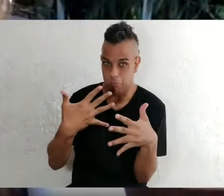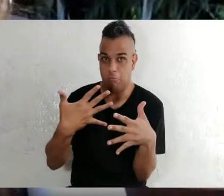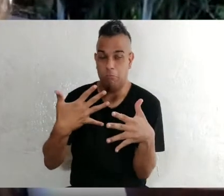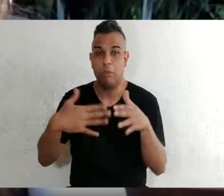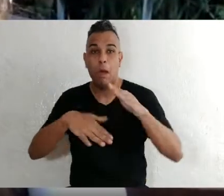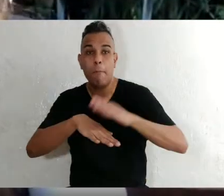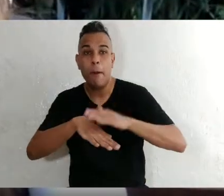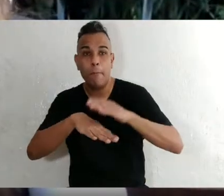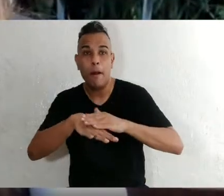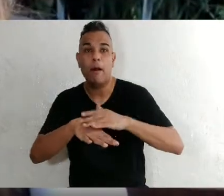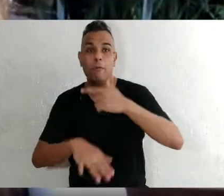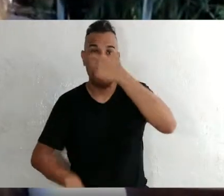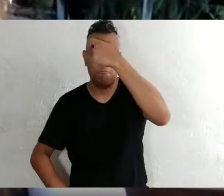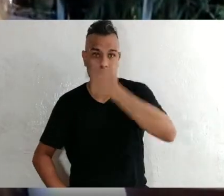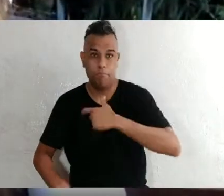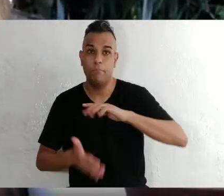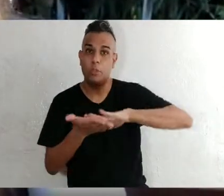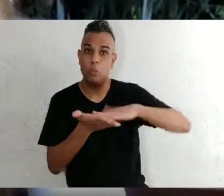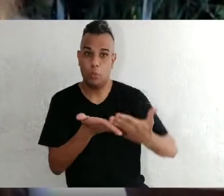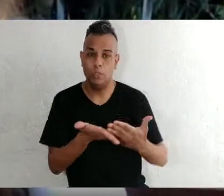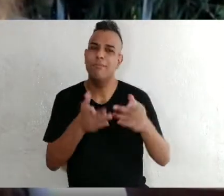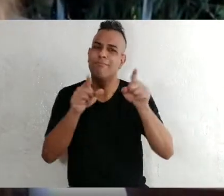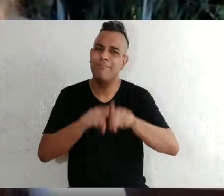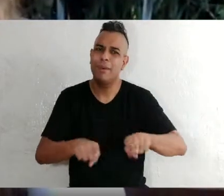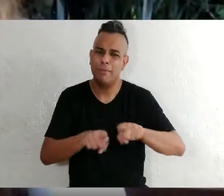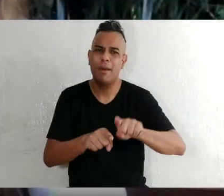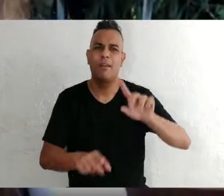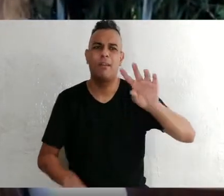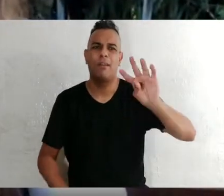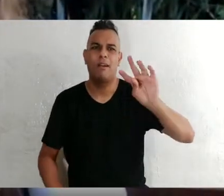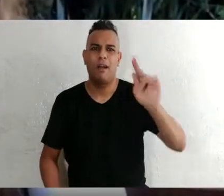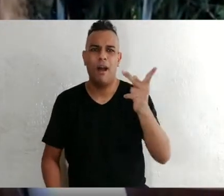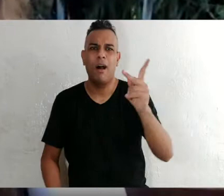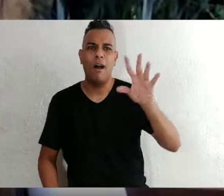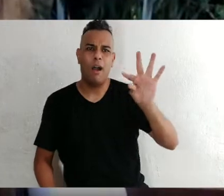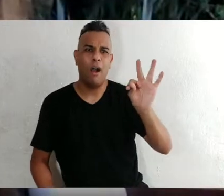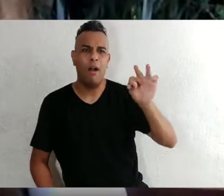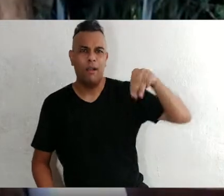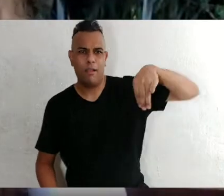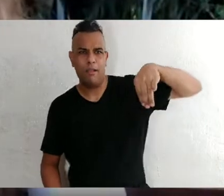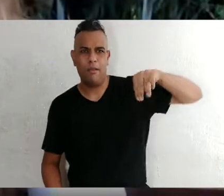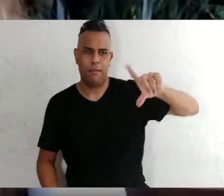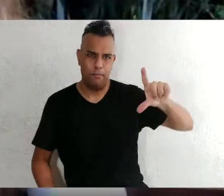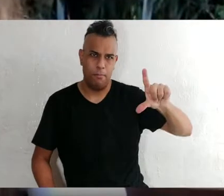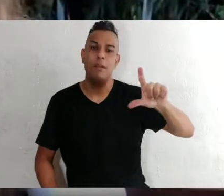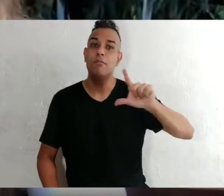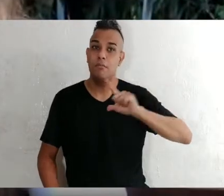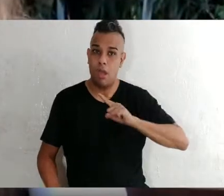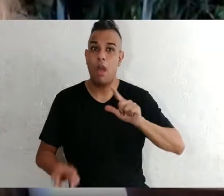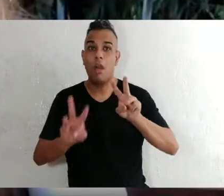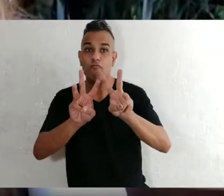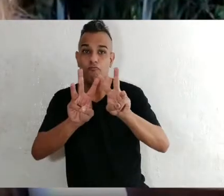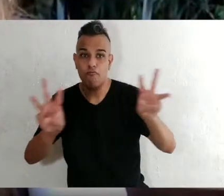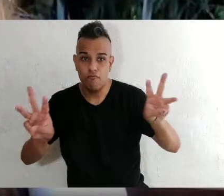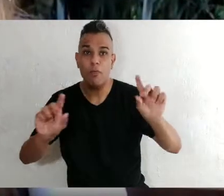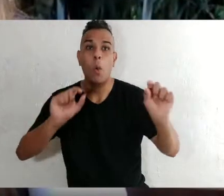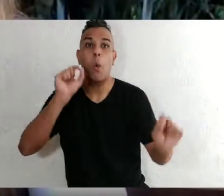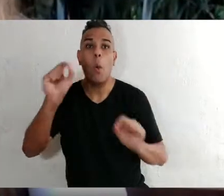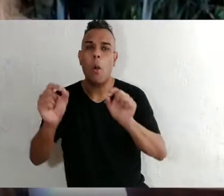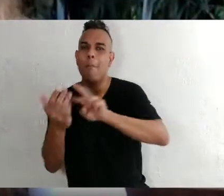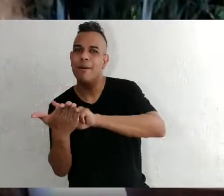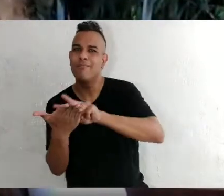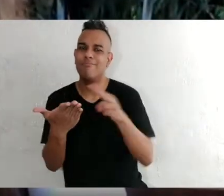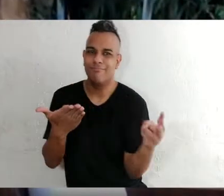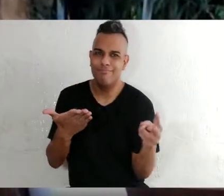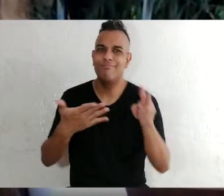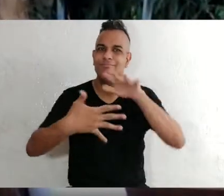Monteiro. E as versões em HTML dos textos também podem ser interpretadas em língua de sinais,